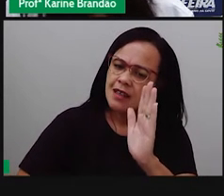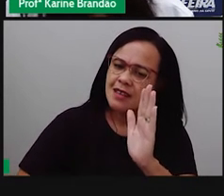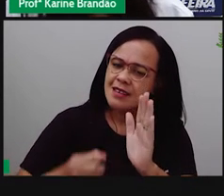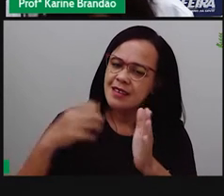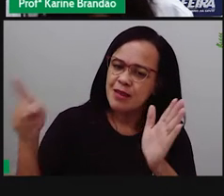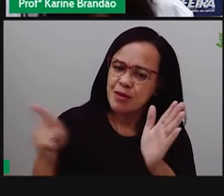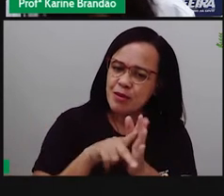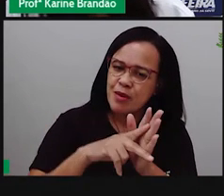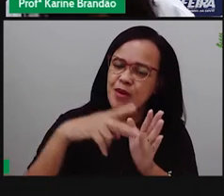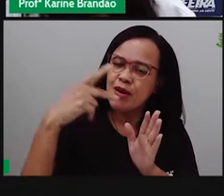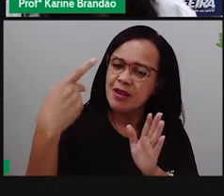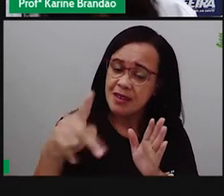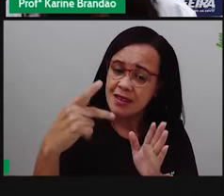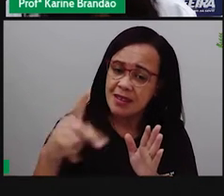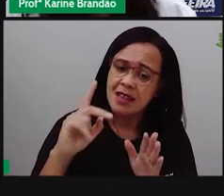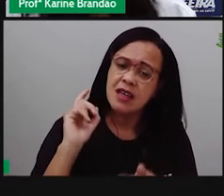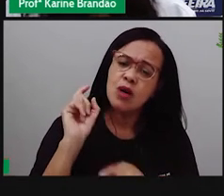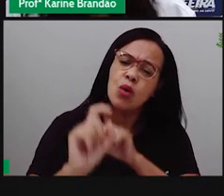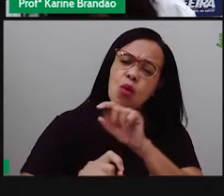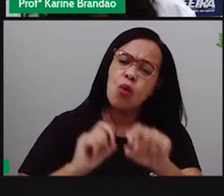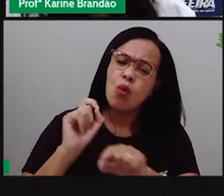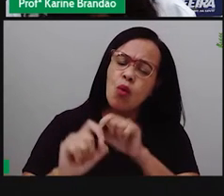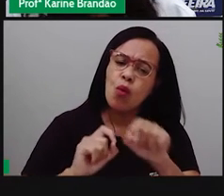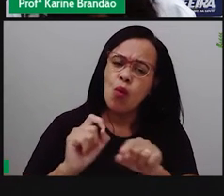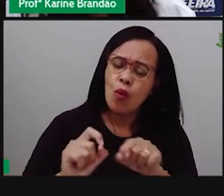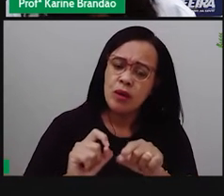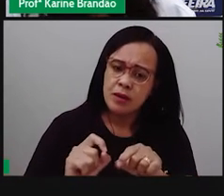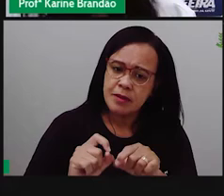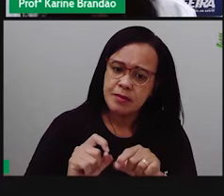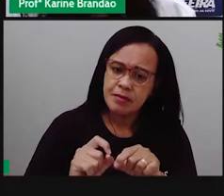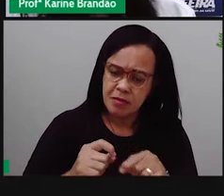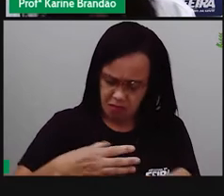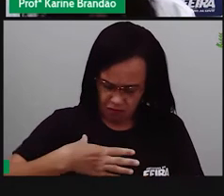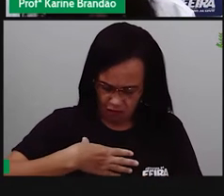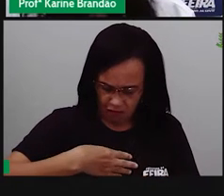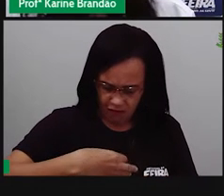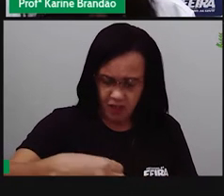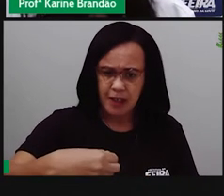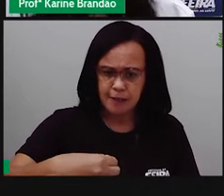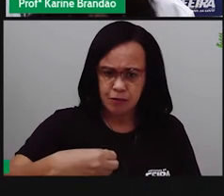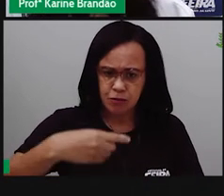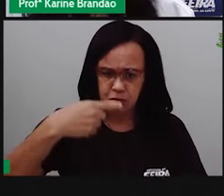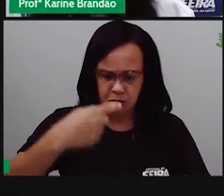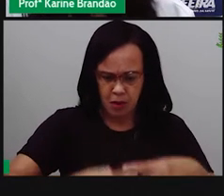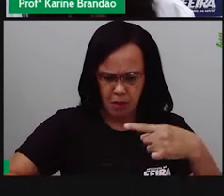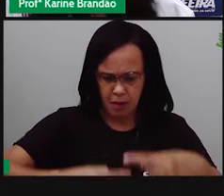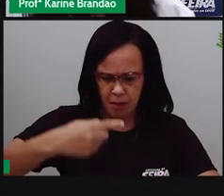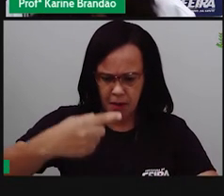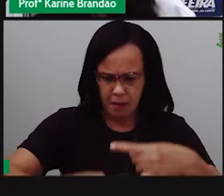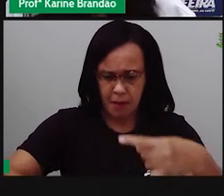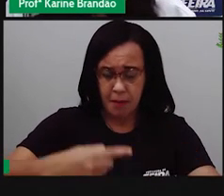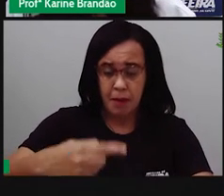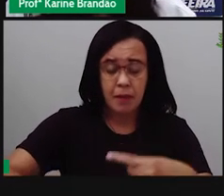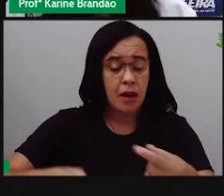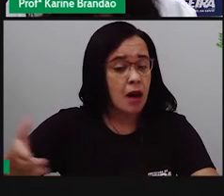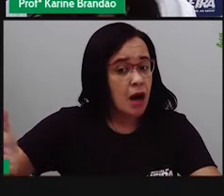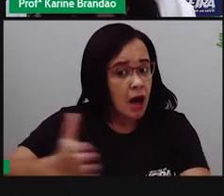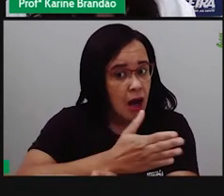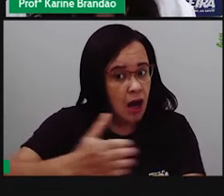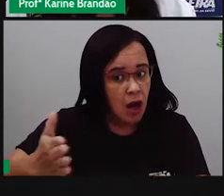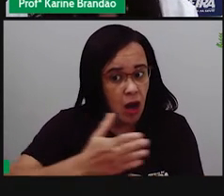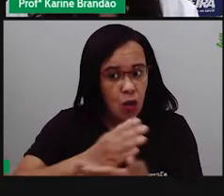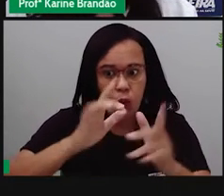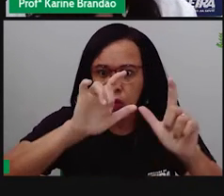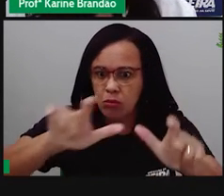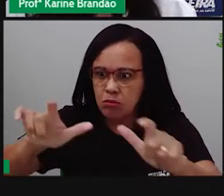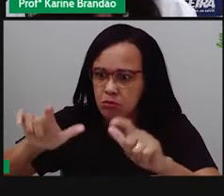os filhos, para os descendentes, nem todos os filhos, eles vão ser capazes de sobreviver no ambiente. Por